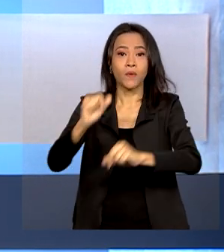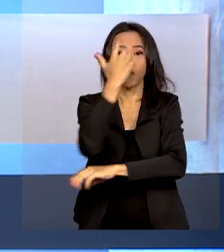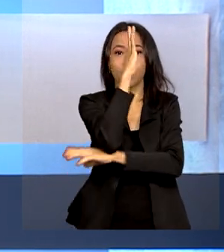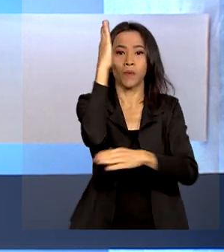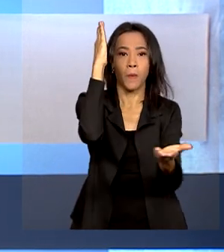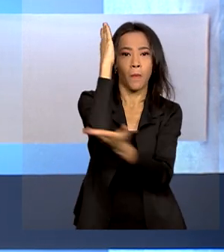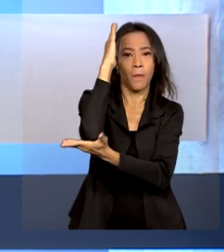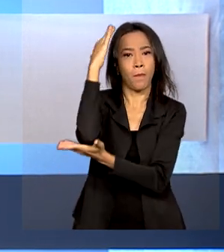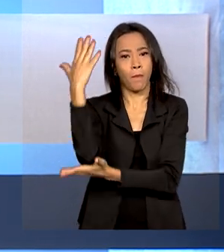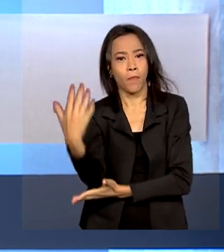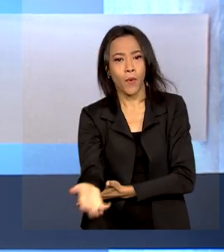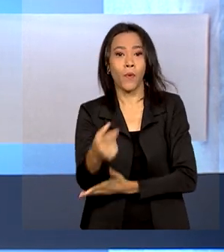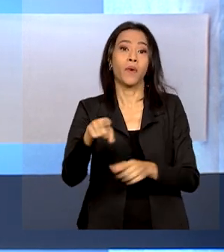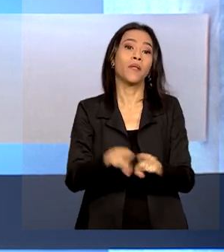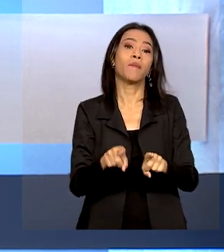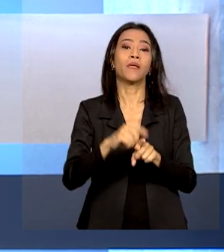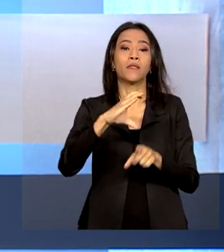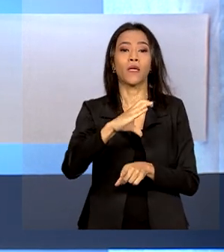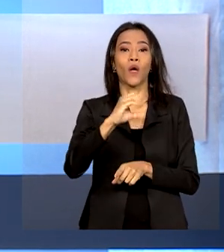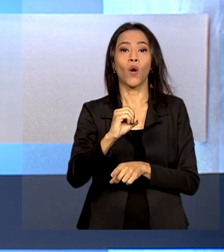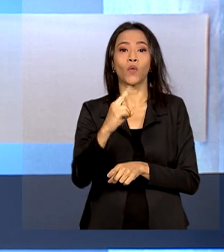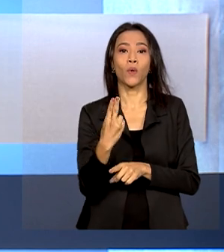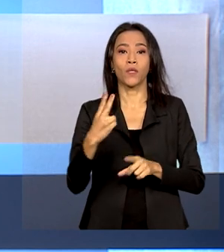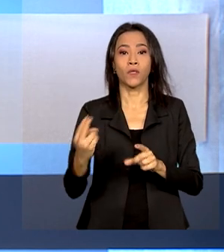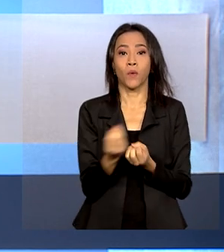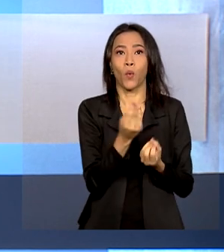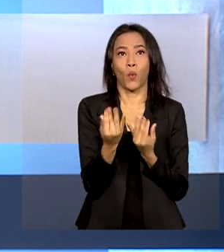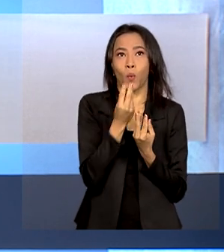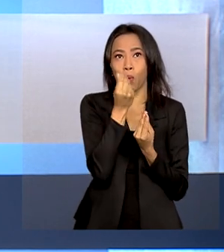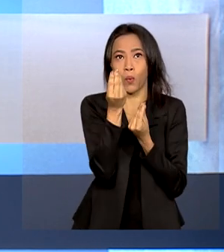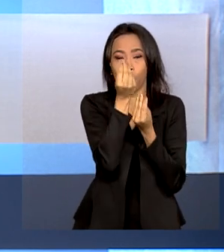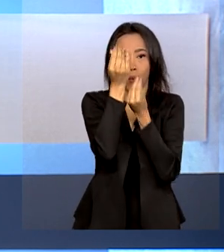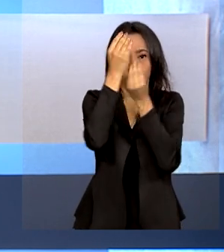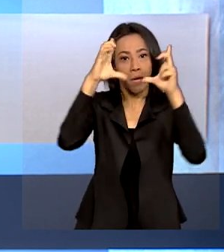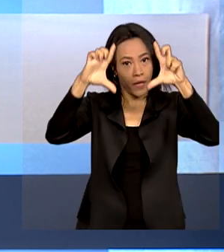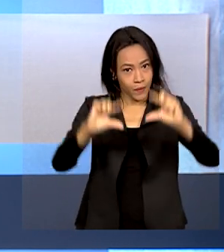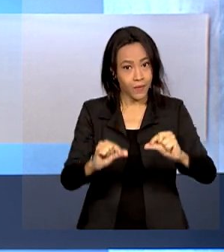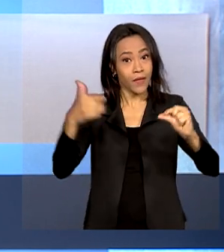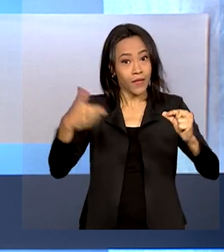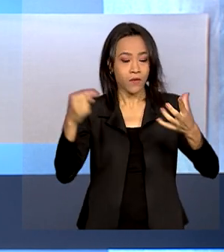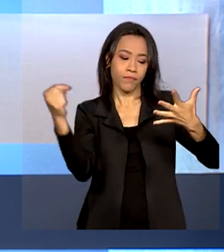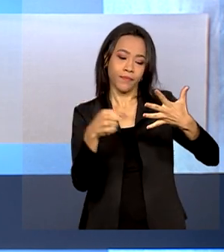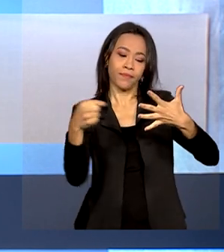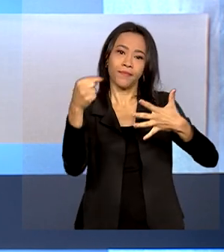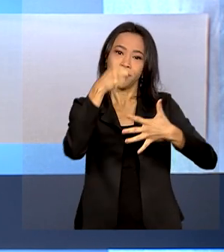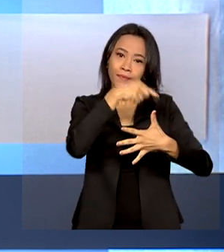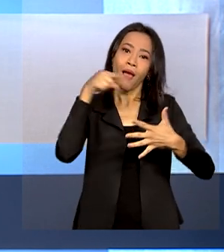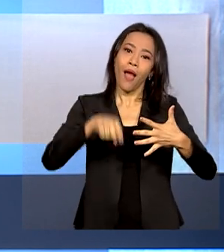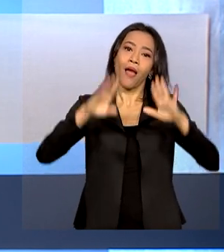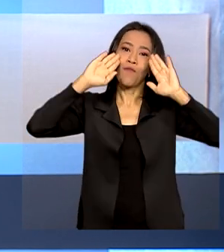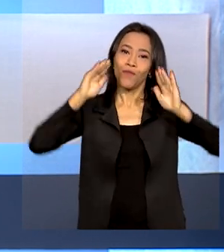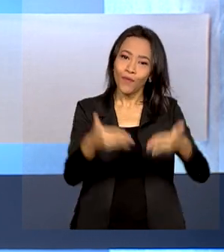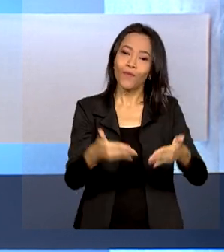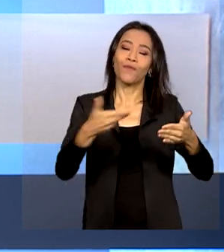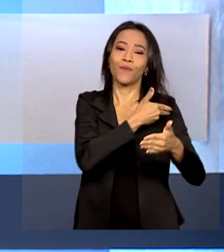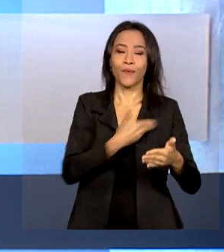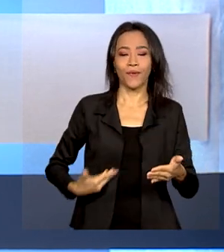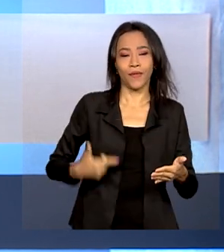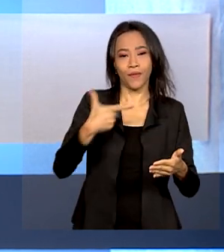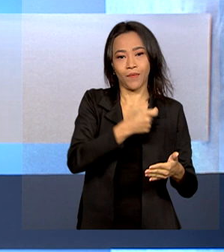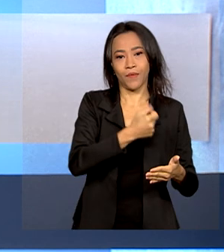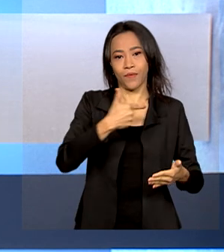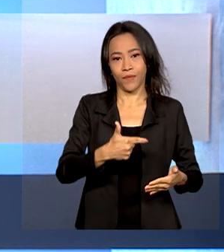emissões de gases do efeito estufa. Essas são algumas das ações priorizadas pelo governo em 2022